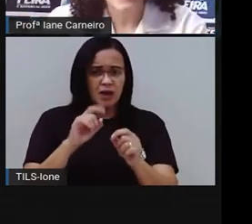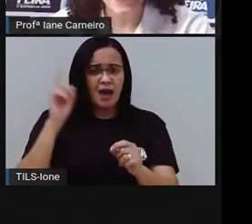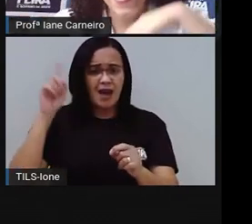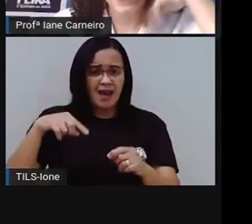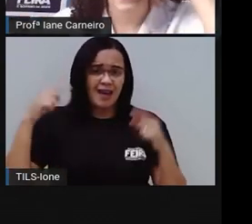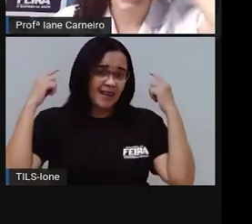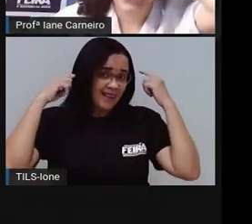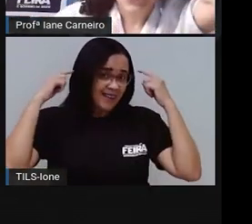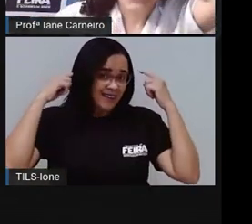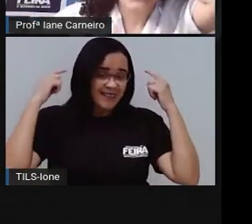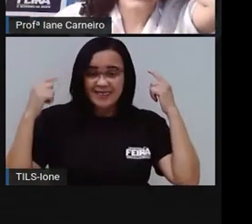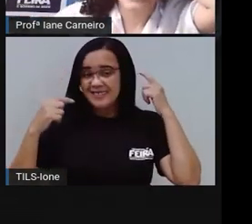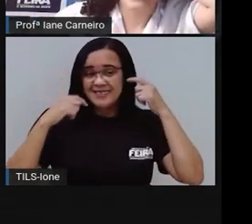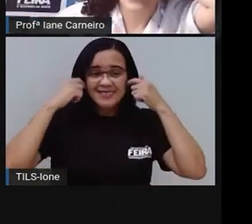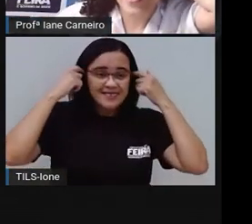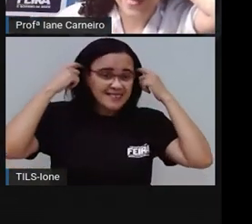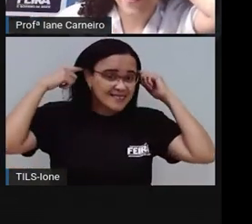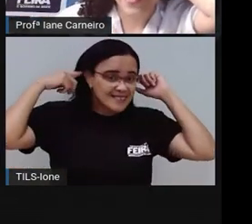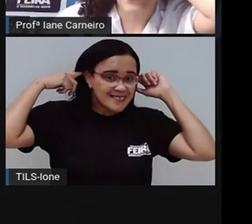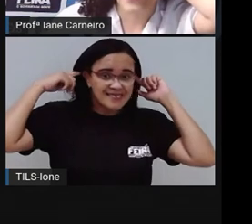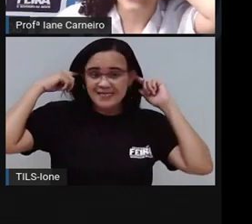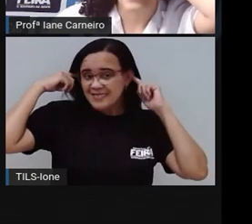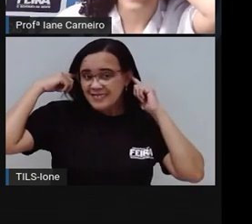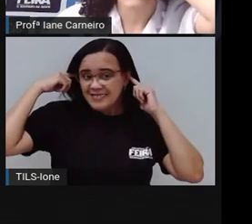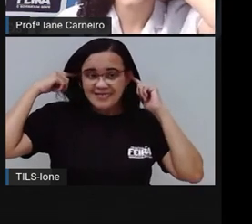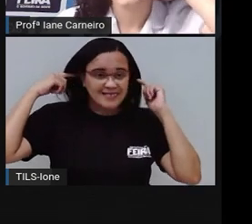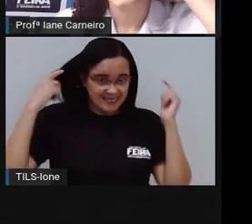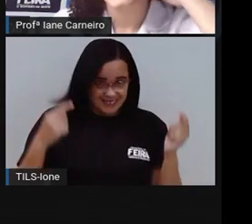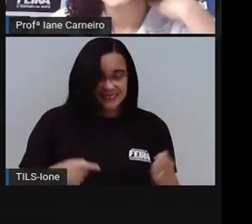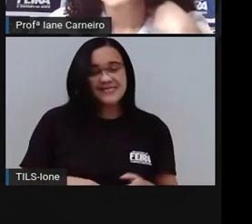acertei. Um orelha não consegue ver a outra.